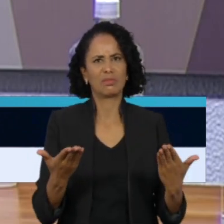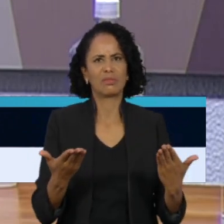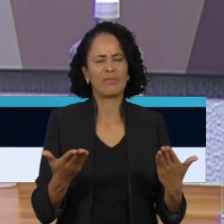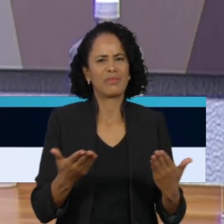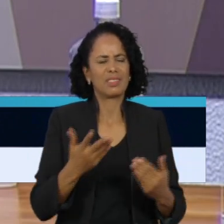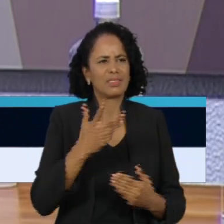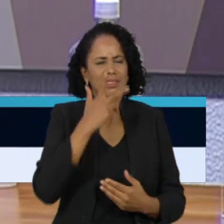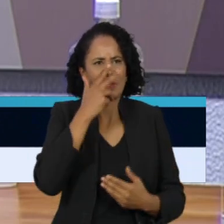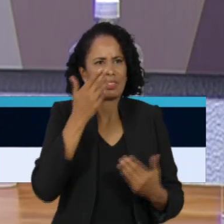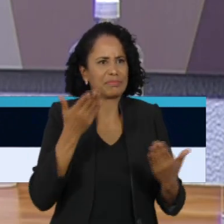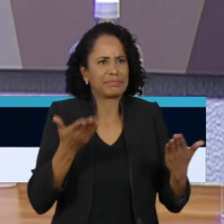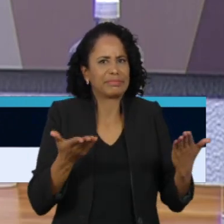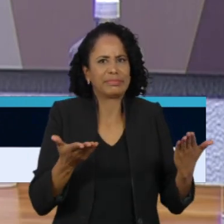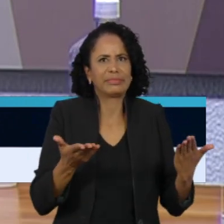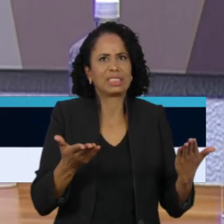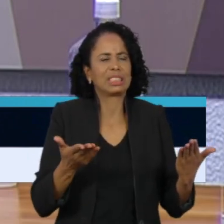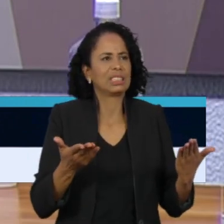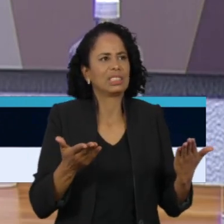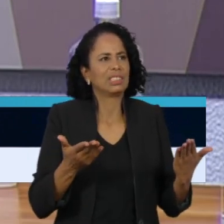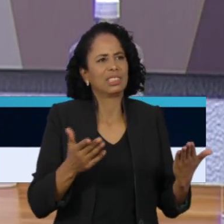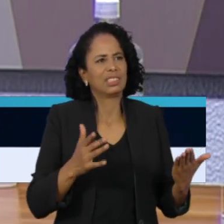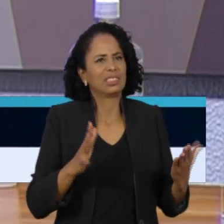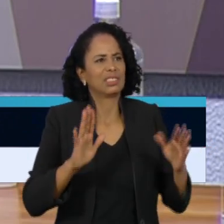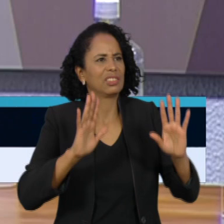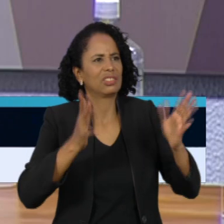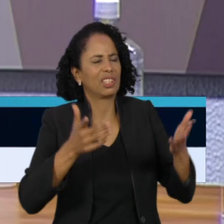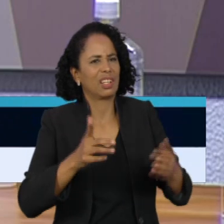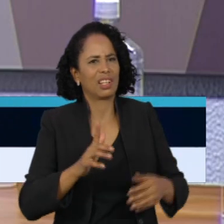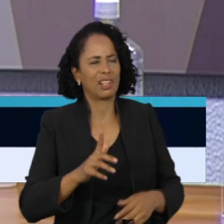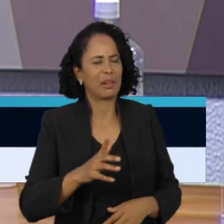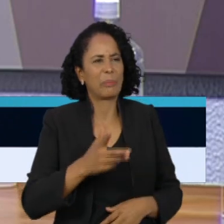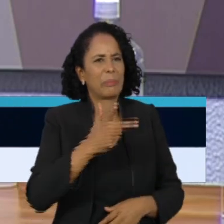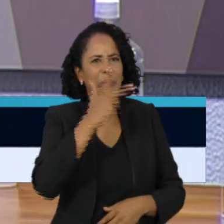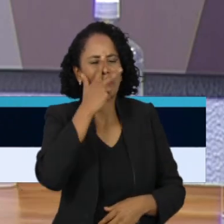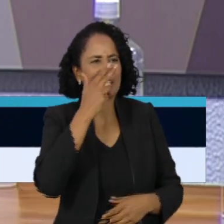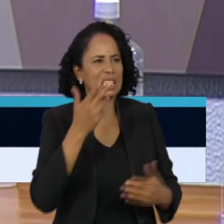sem sofrer um impacto